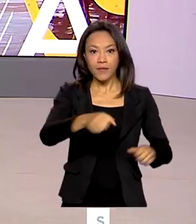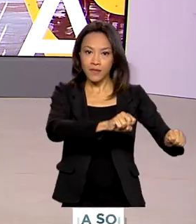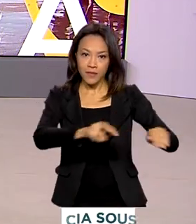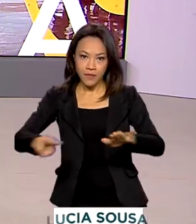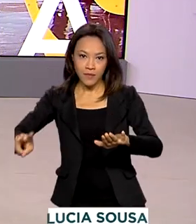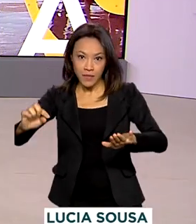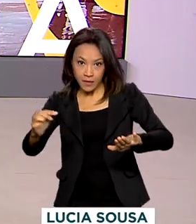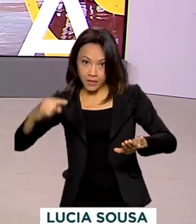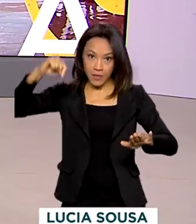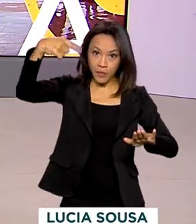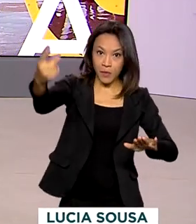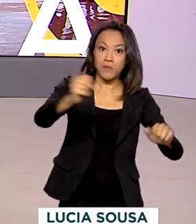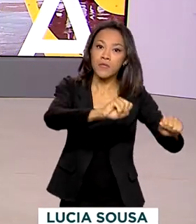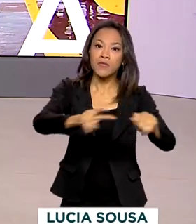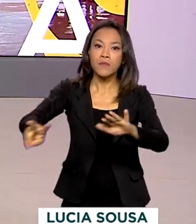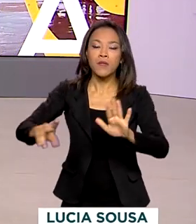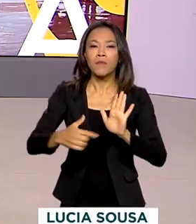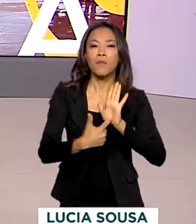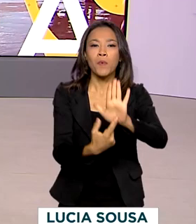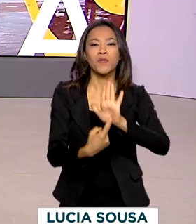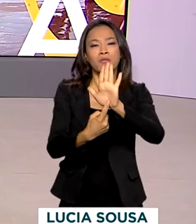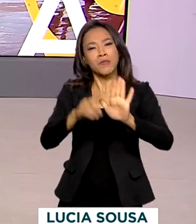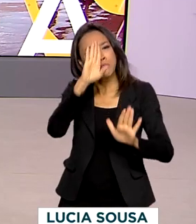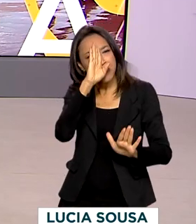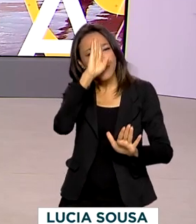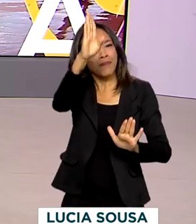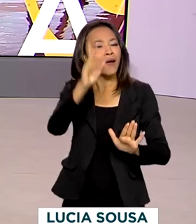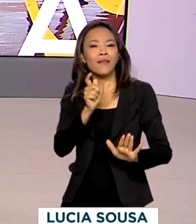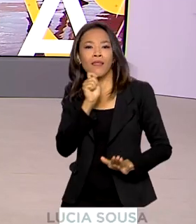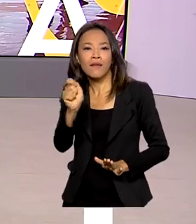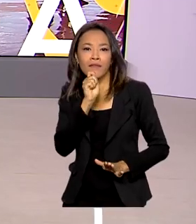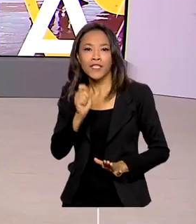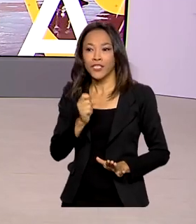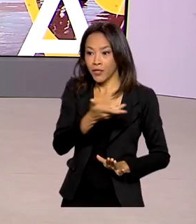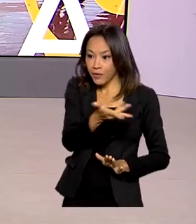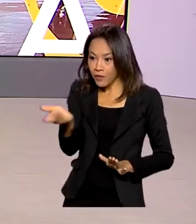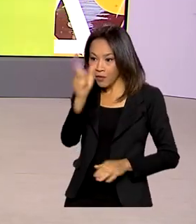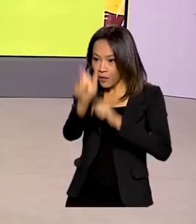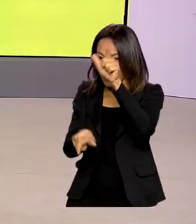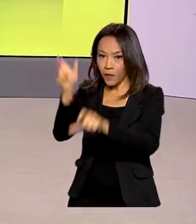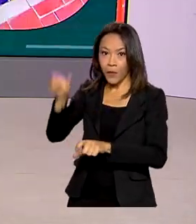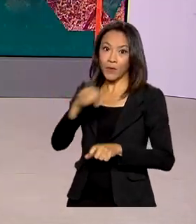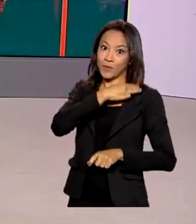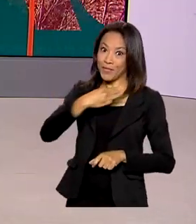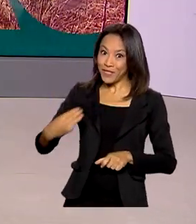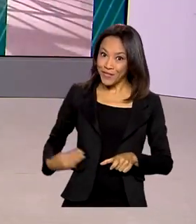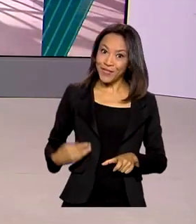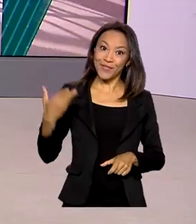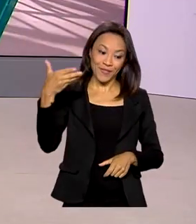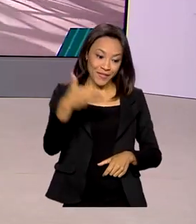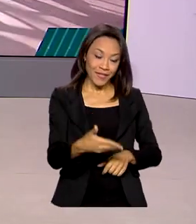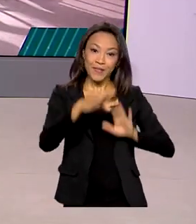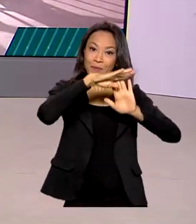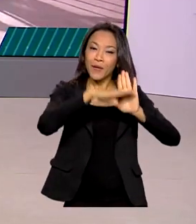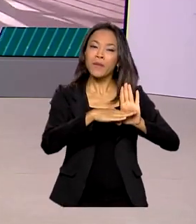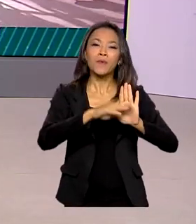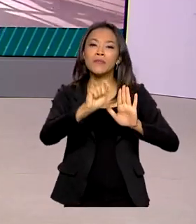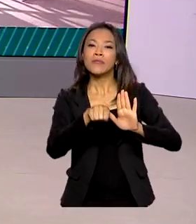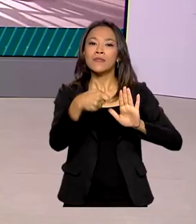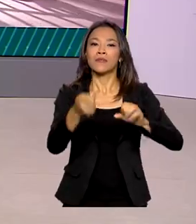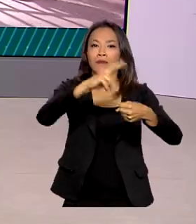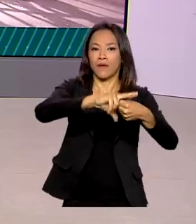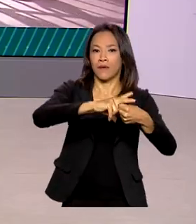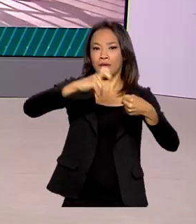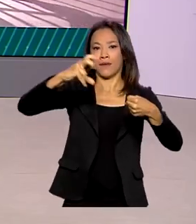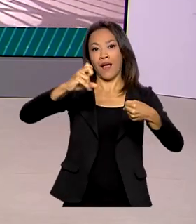na próxima, vamos exibir os principais trechos das entrevistas de ministros ao programa de rádio A Voz do Brasil. Eles vão ao ar